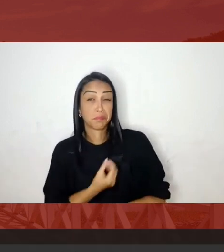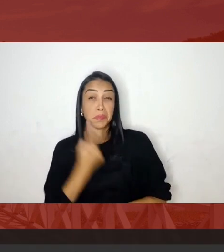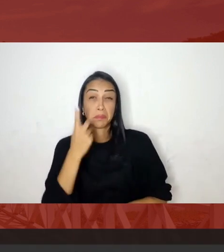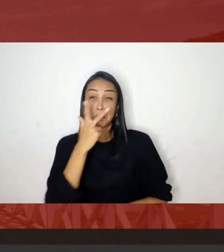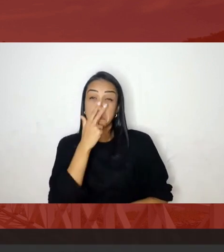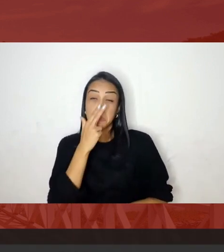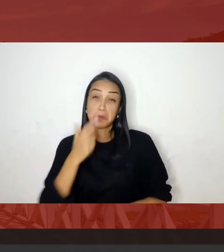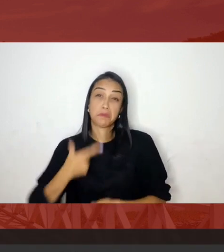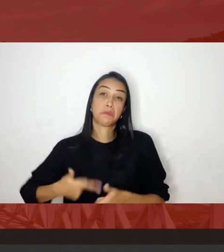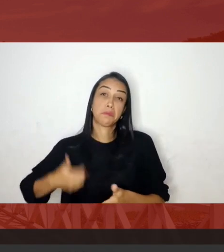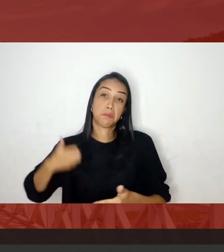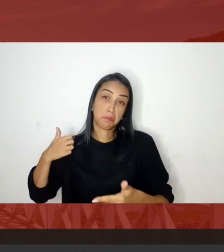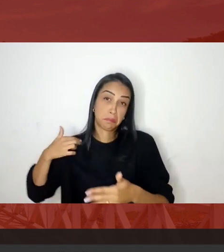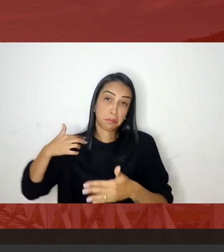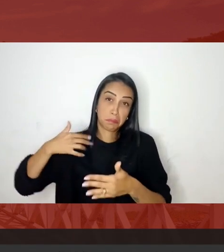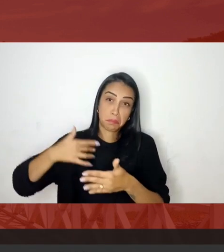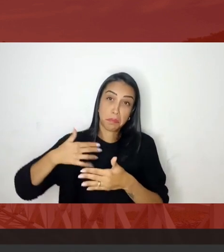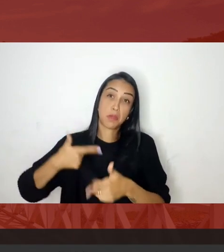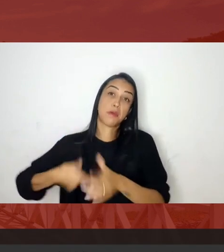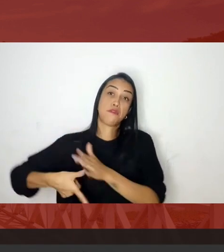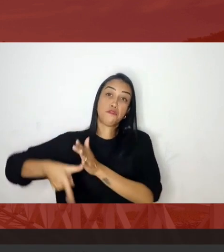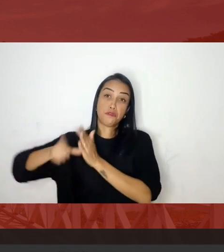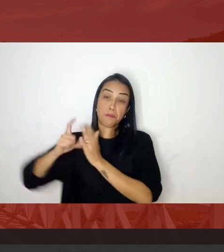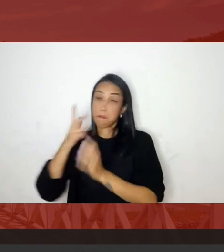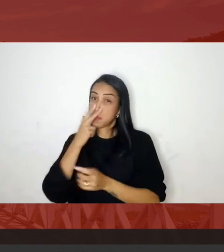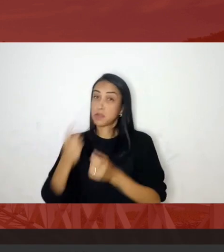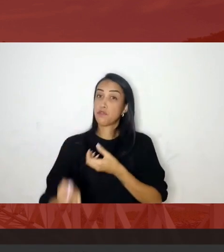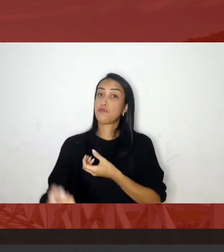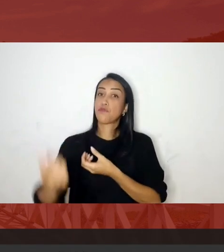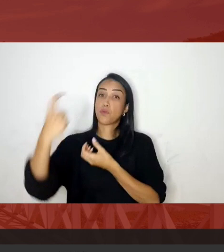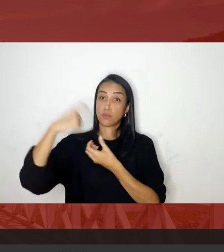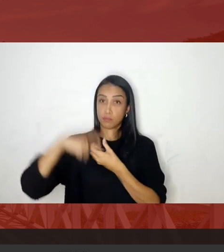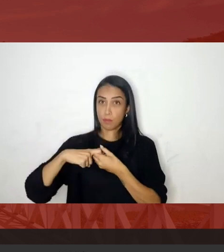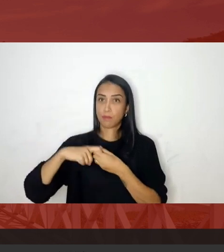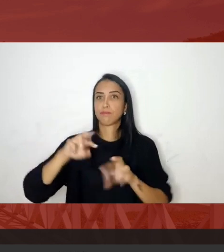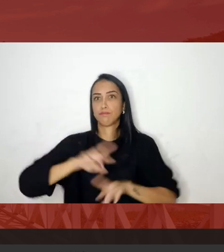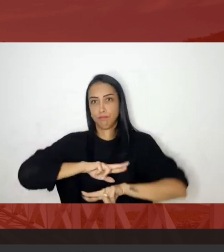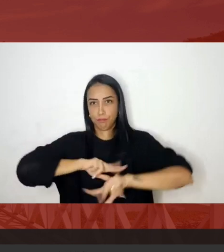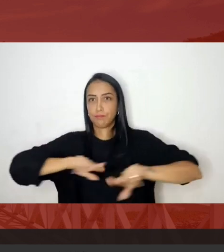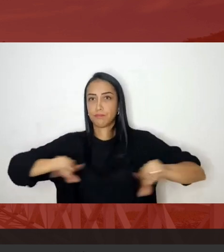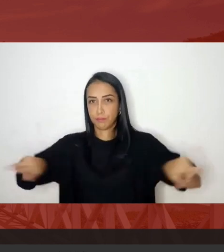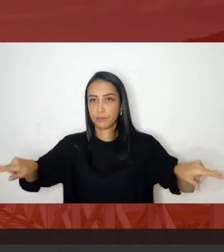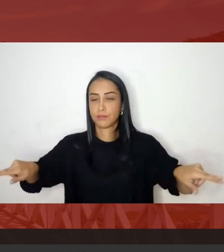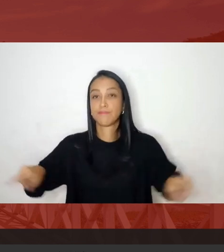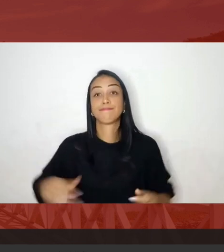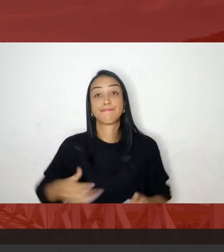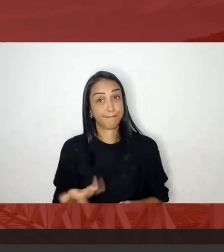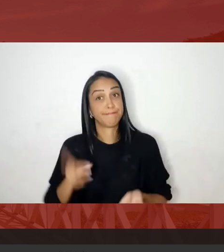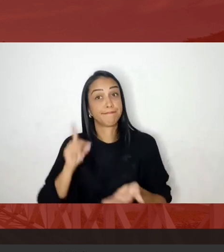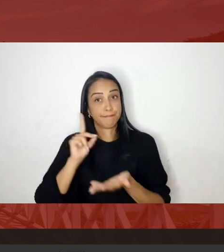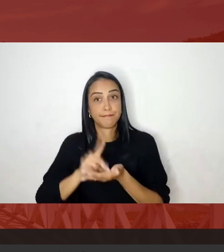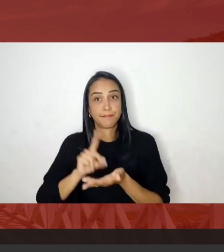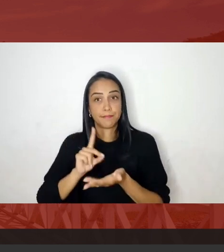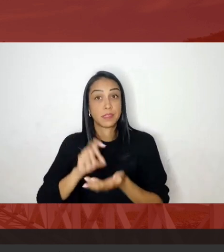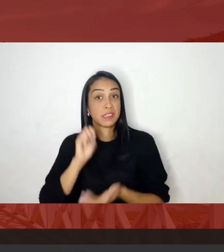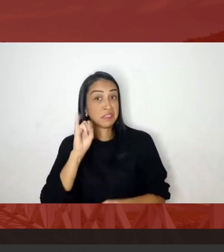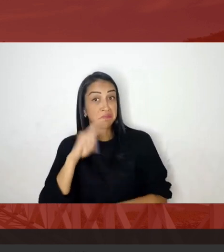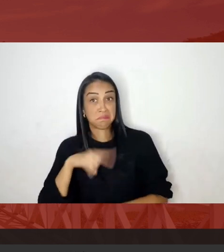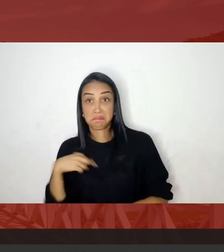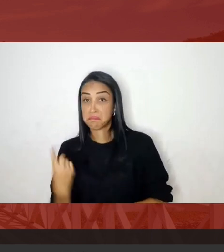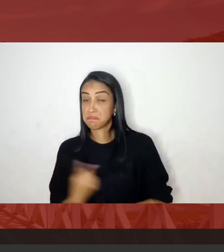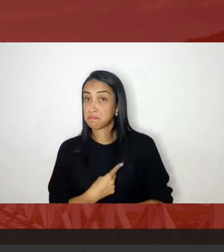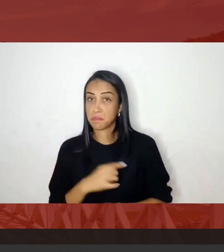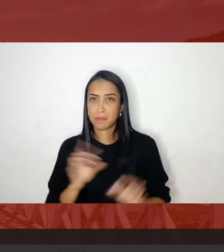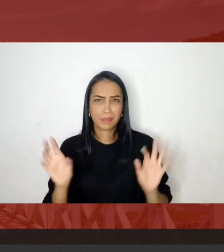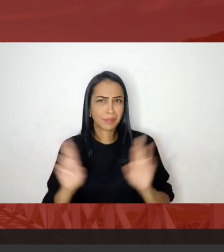avanço do reconhecimento da diversidade e aí realmente se nós não retomarmos